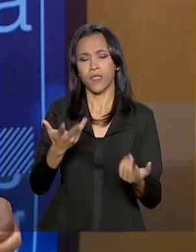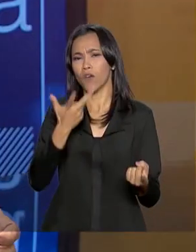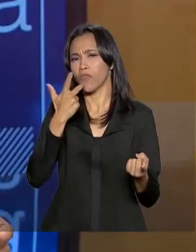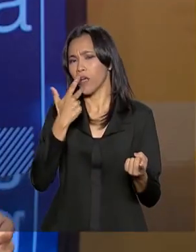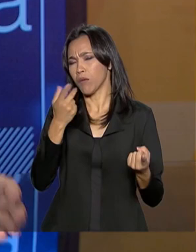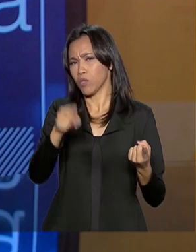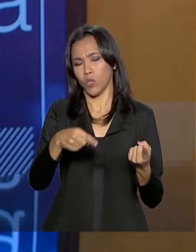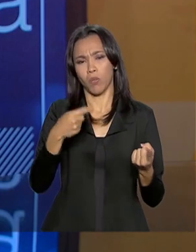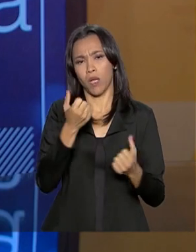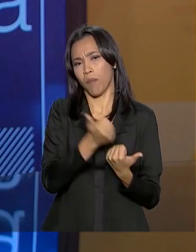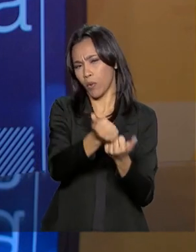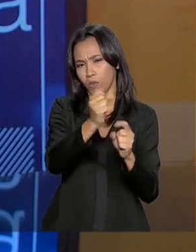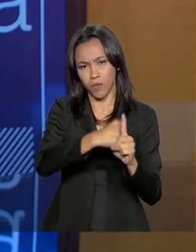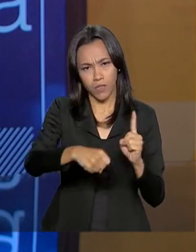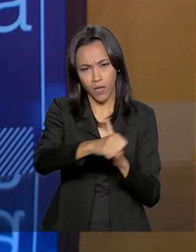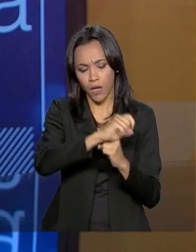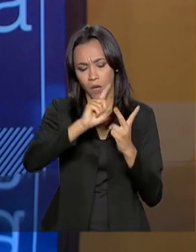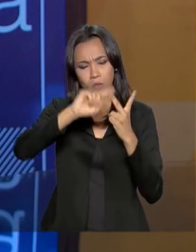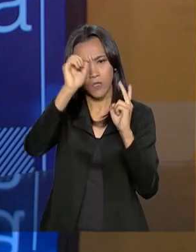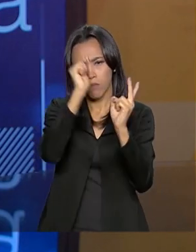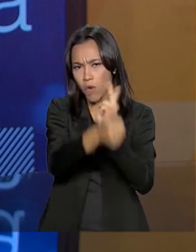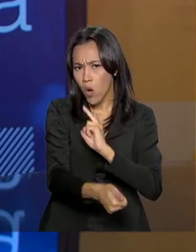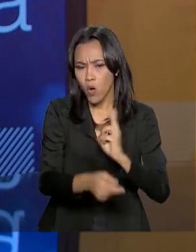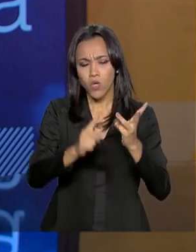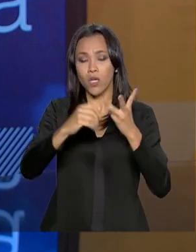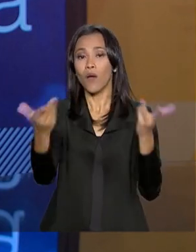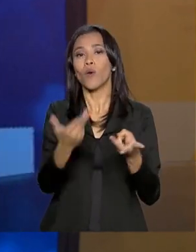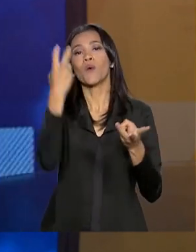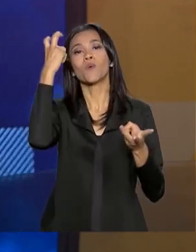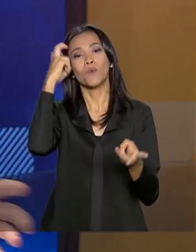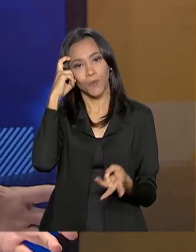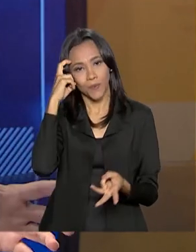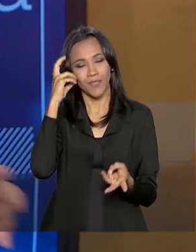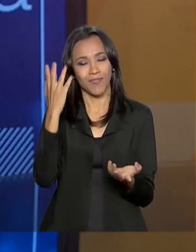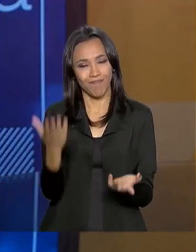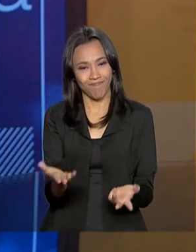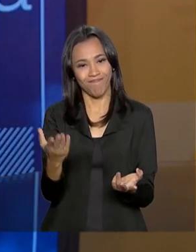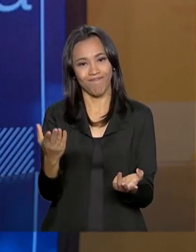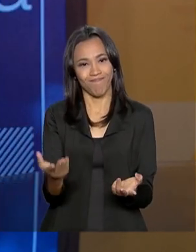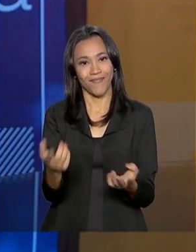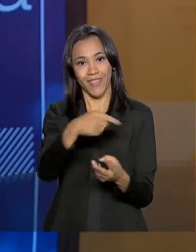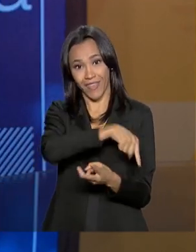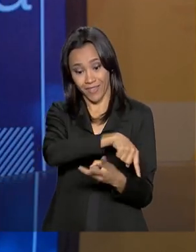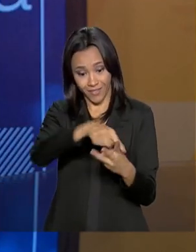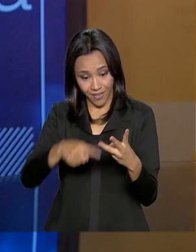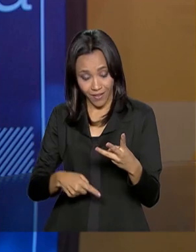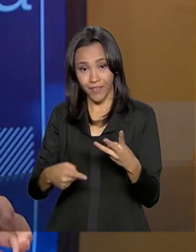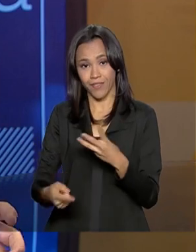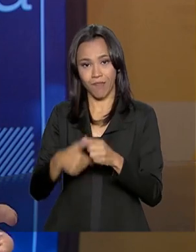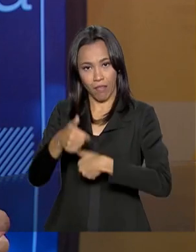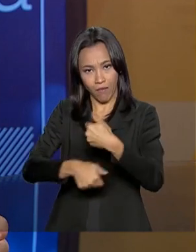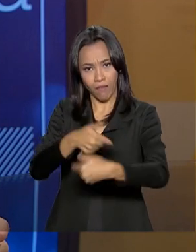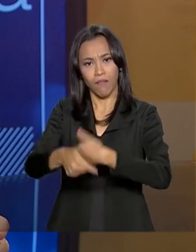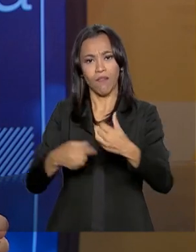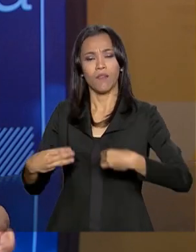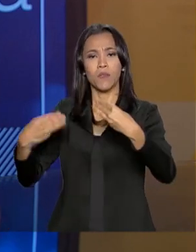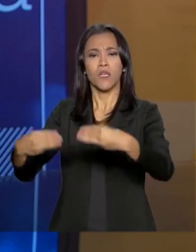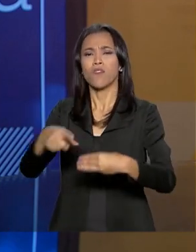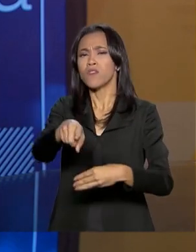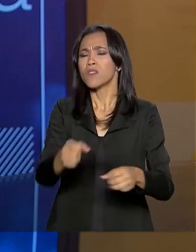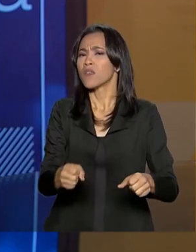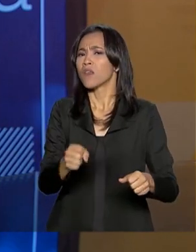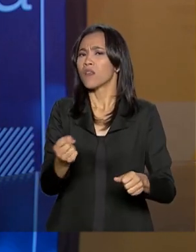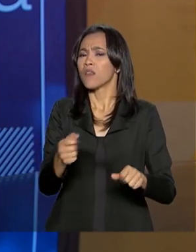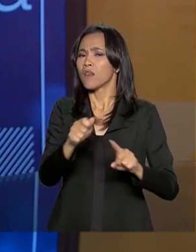sobre assistência social, falamos sobre esporte e agora vamos falar sobre cultura, as três áreas do Ministério. Na semana passada o senhor anunciou